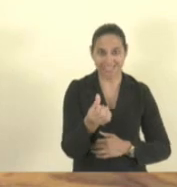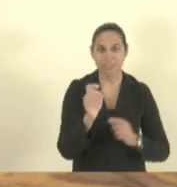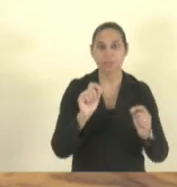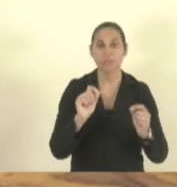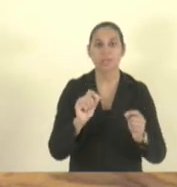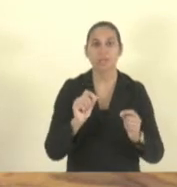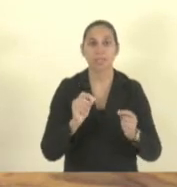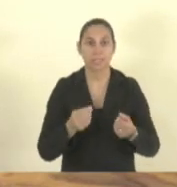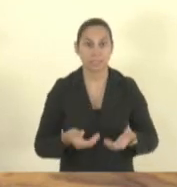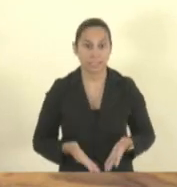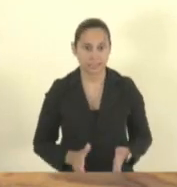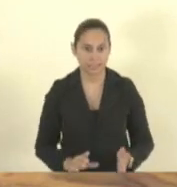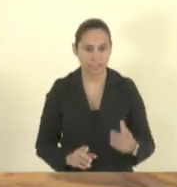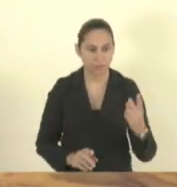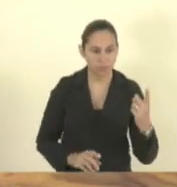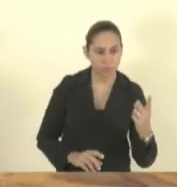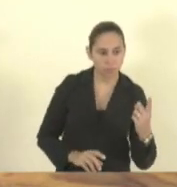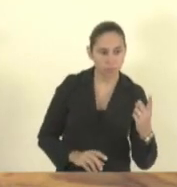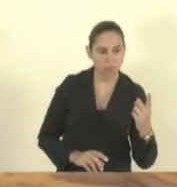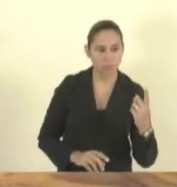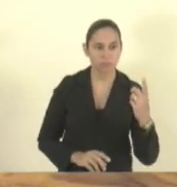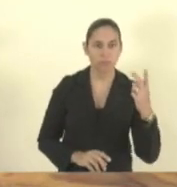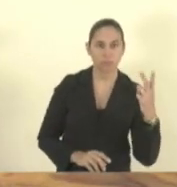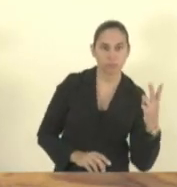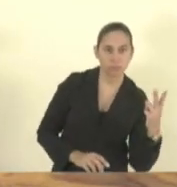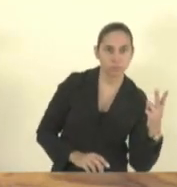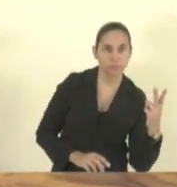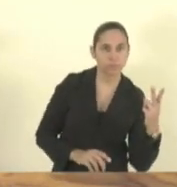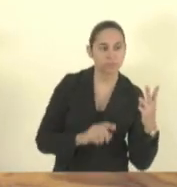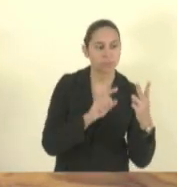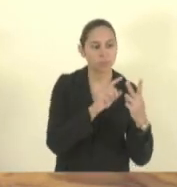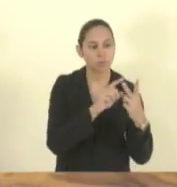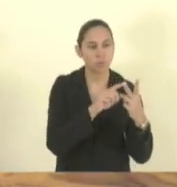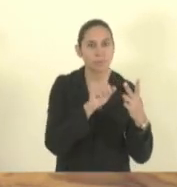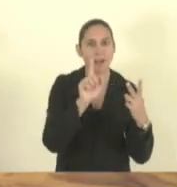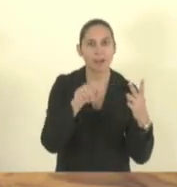duas será uma no transtorno